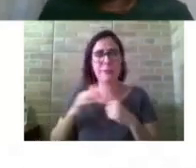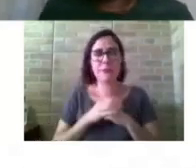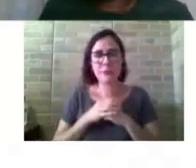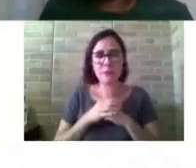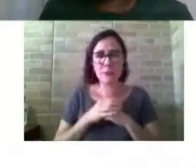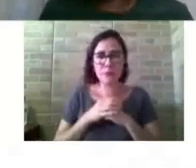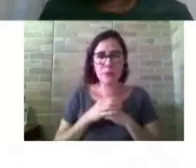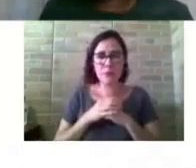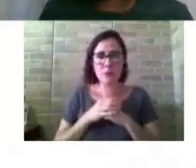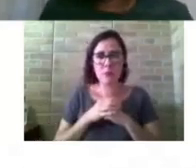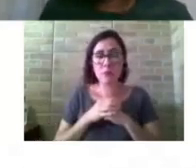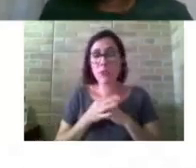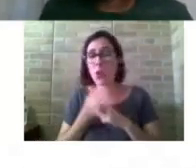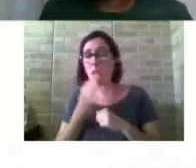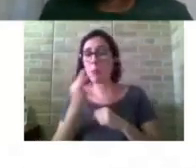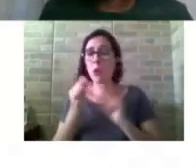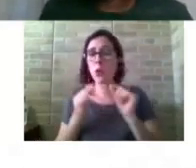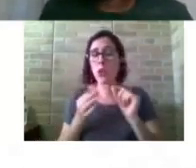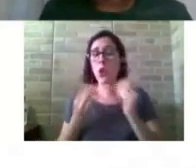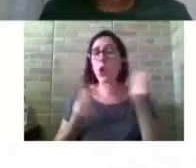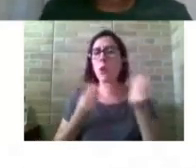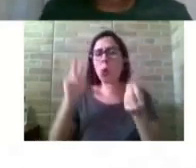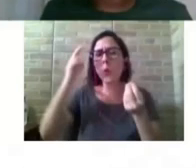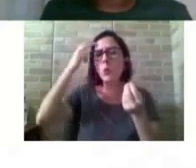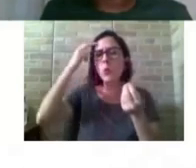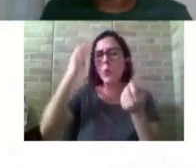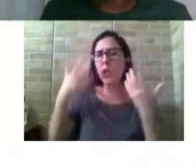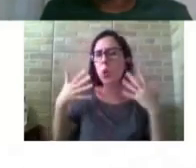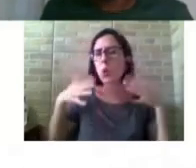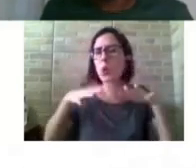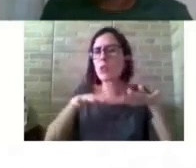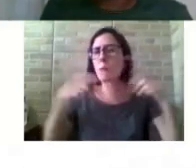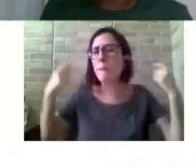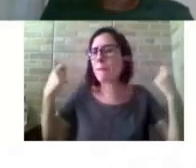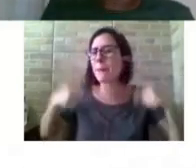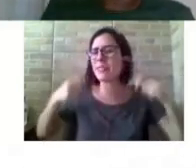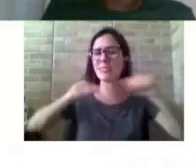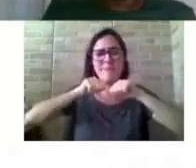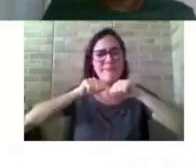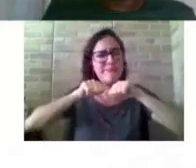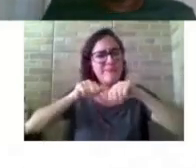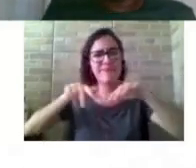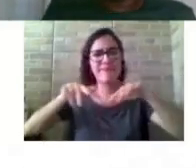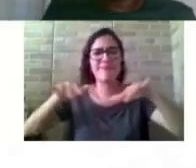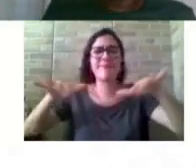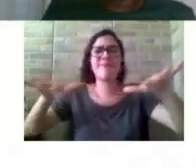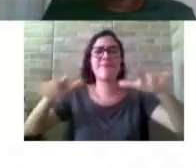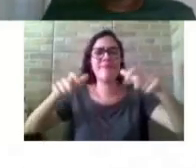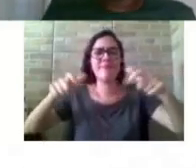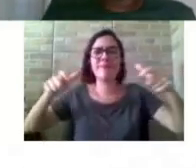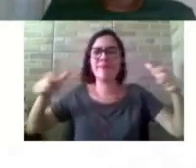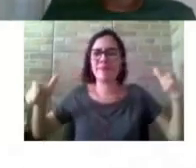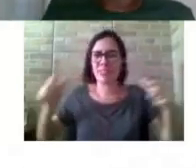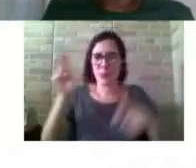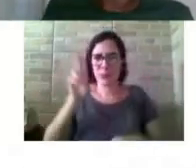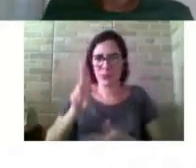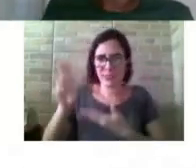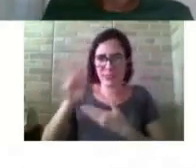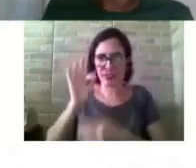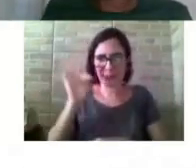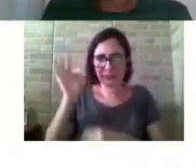cultura da inclusão seja expandida cada vez mais na universidade. isto é,